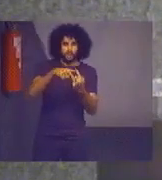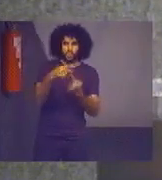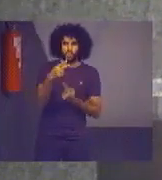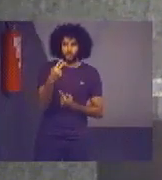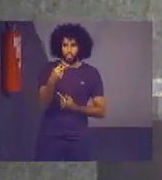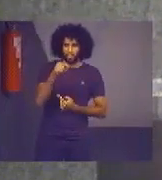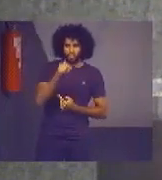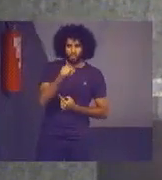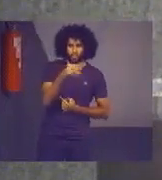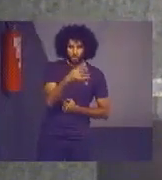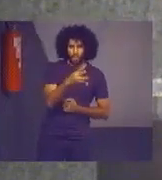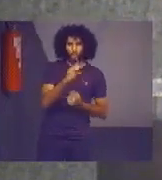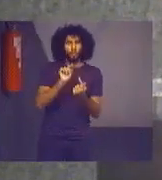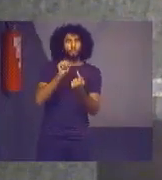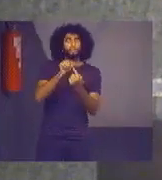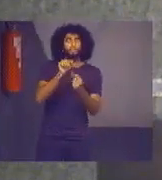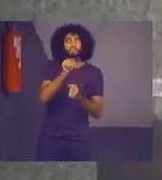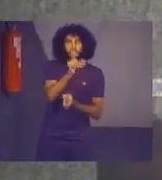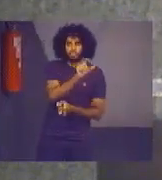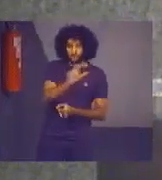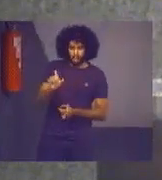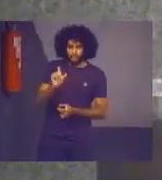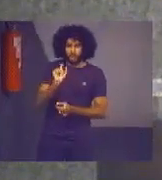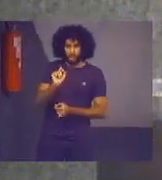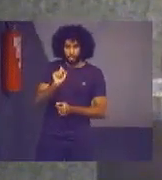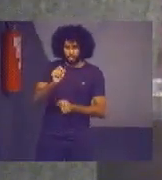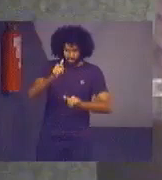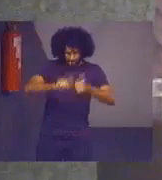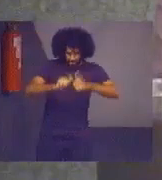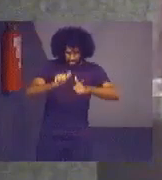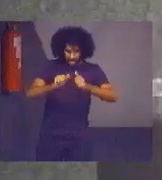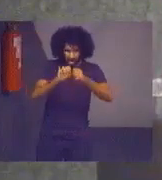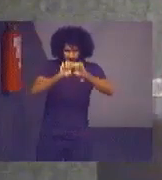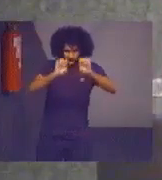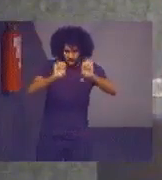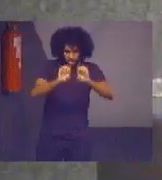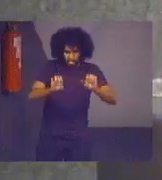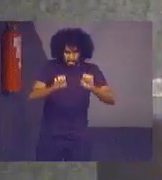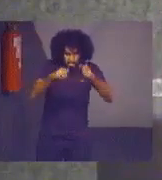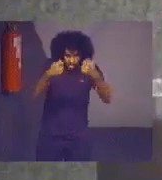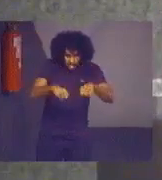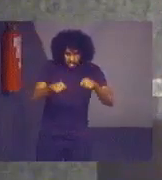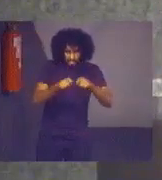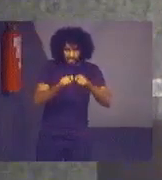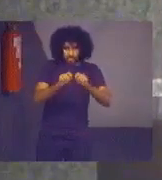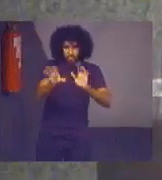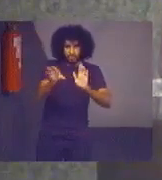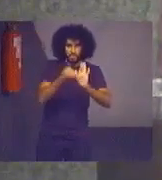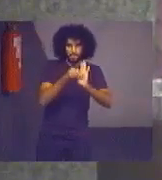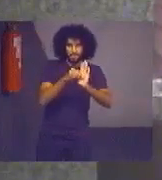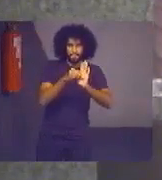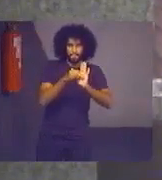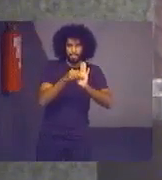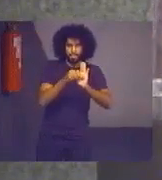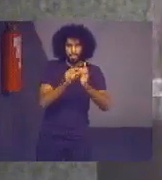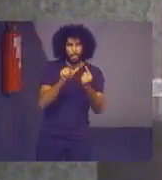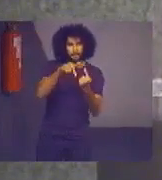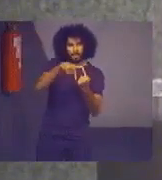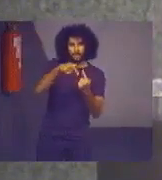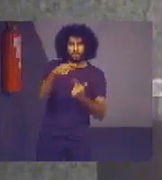específico dela seria avaliar a presença de estruturas de governança necessárias para implementar a meta 2.4,